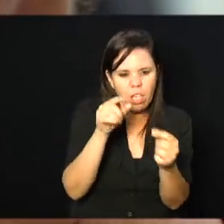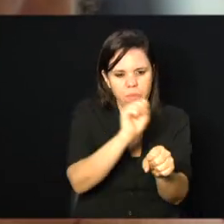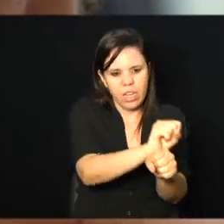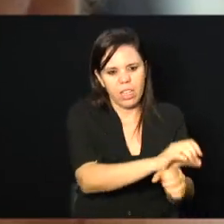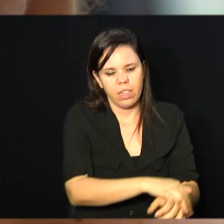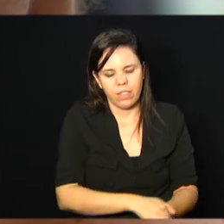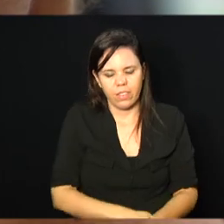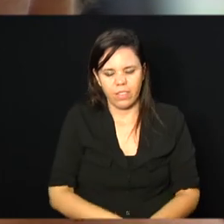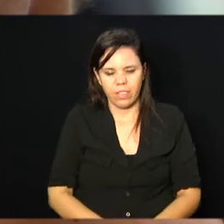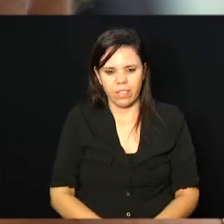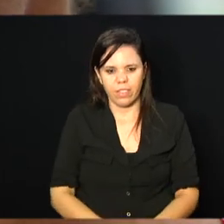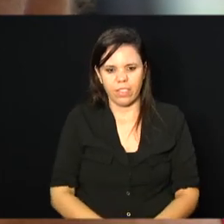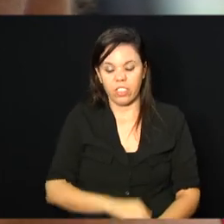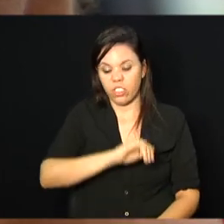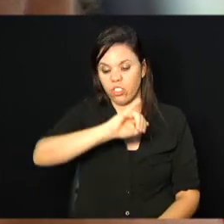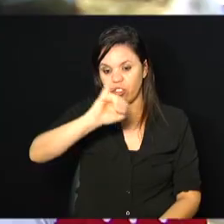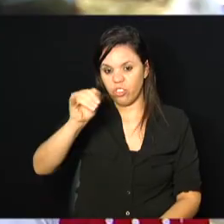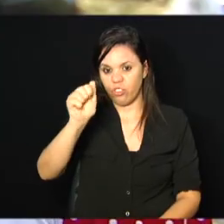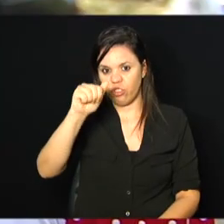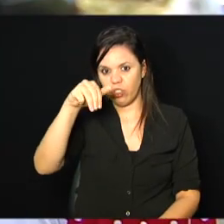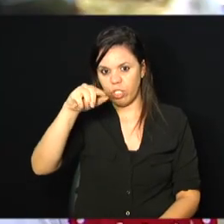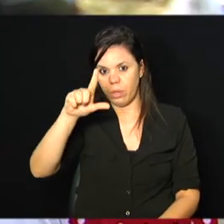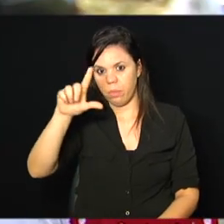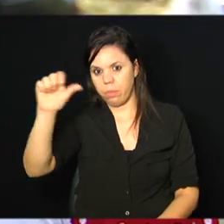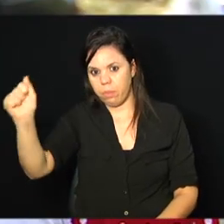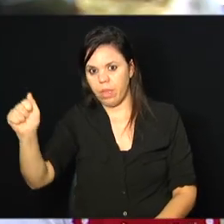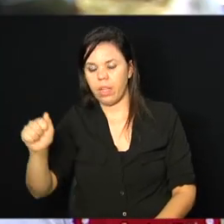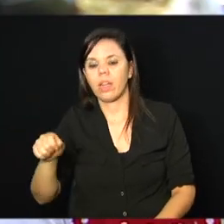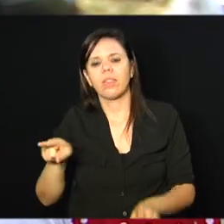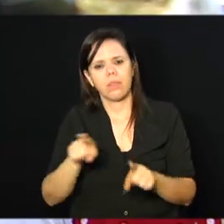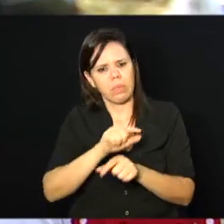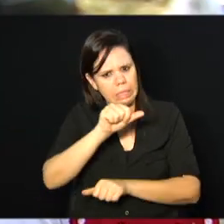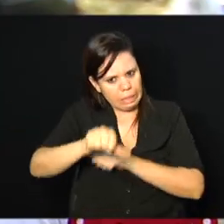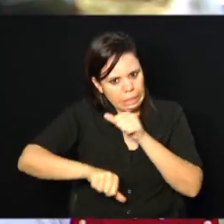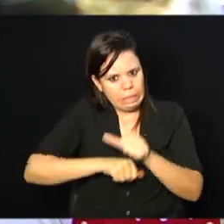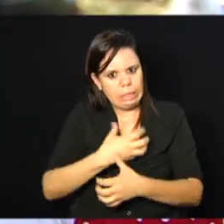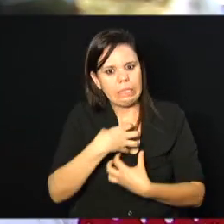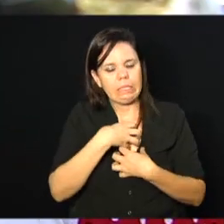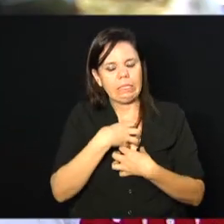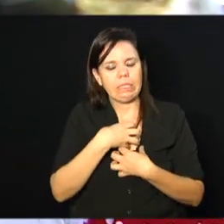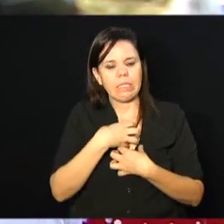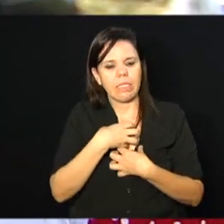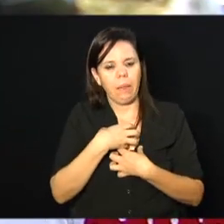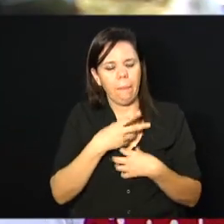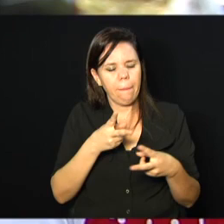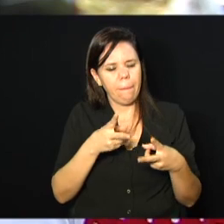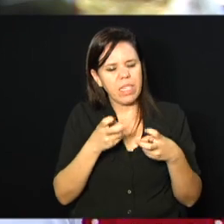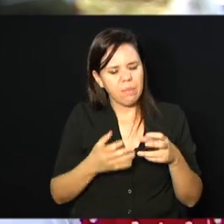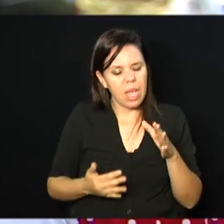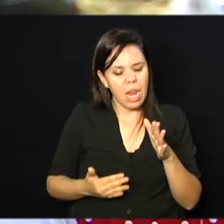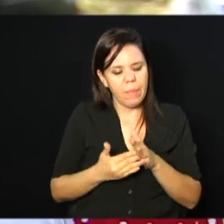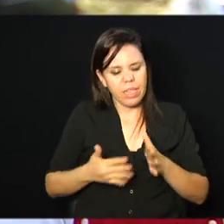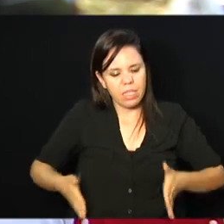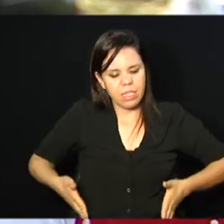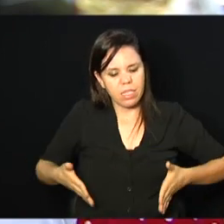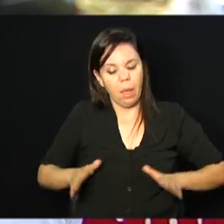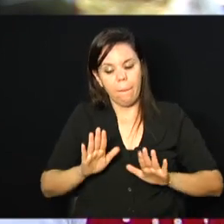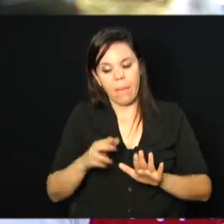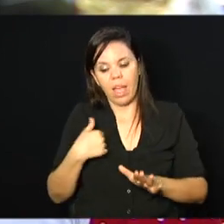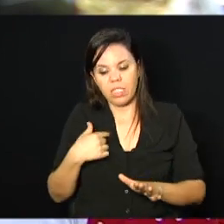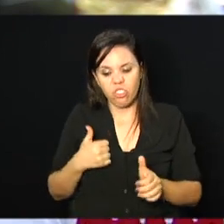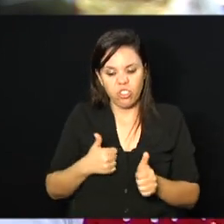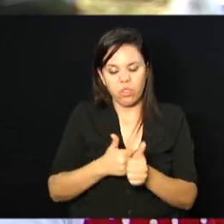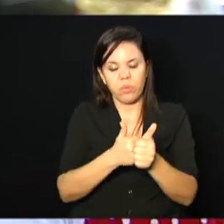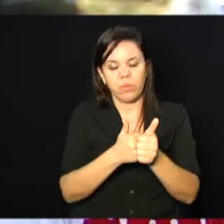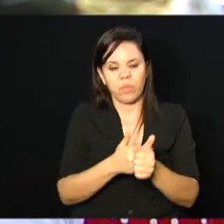A Jamila também se transformou. Bastante, por ver a dificuldade que eles têm por estar vindo. E a gente, sem